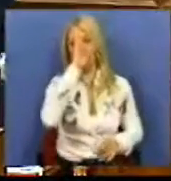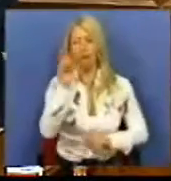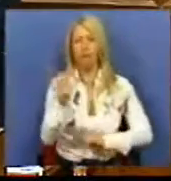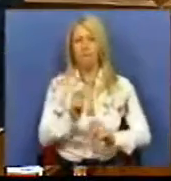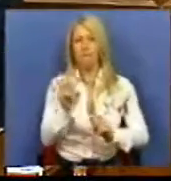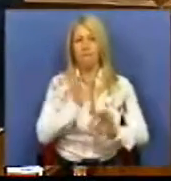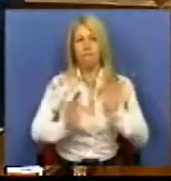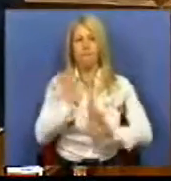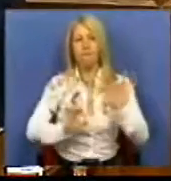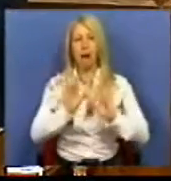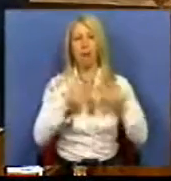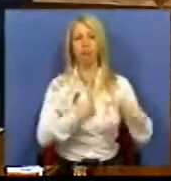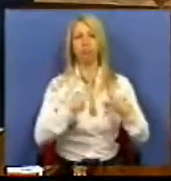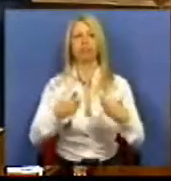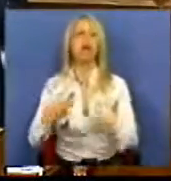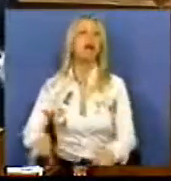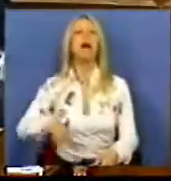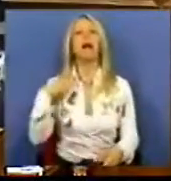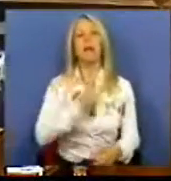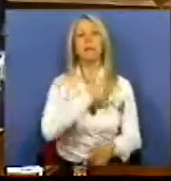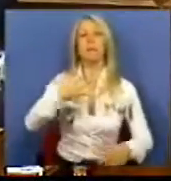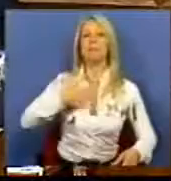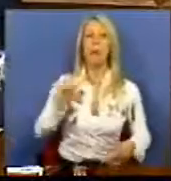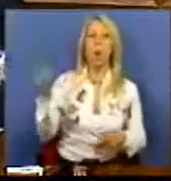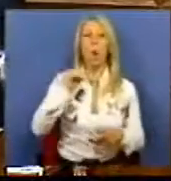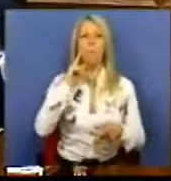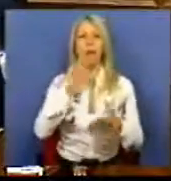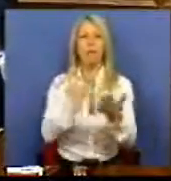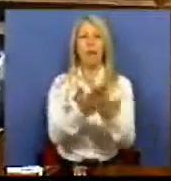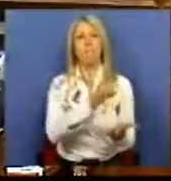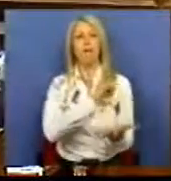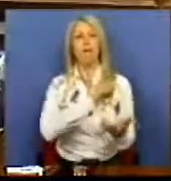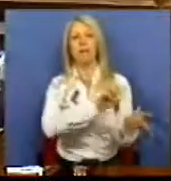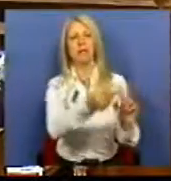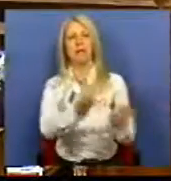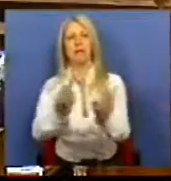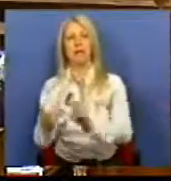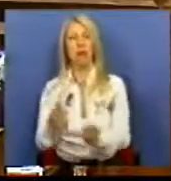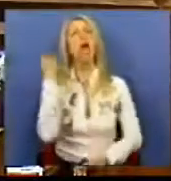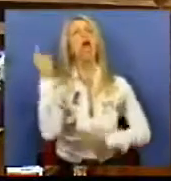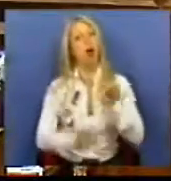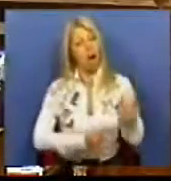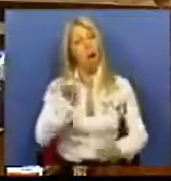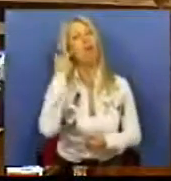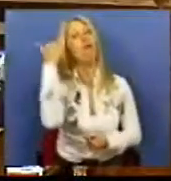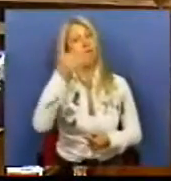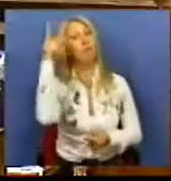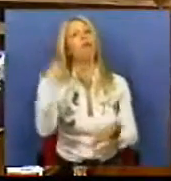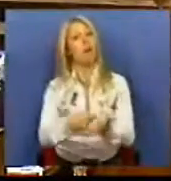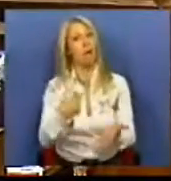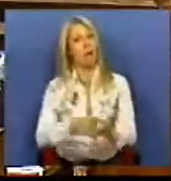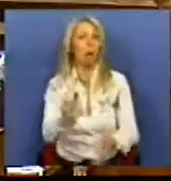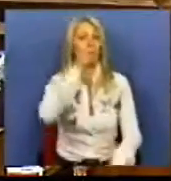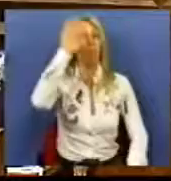património público empresarial com mais um lote de privatizações. Alguém vai pagar isso no futuro? Não será a